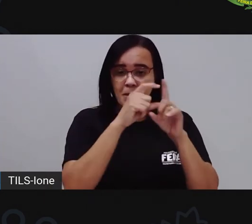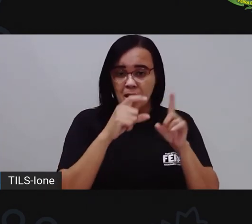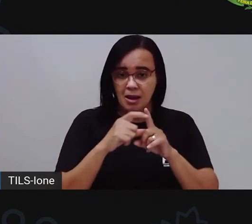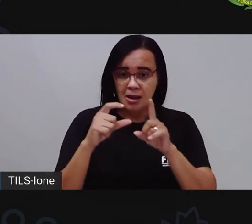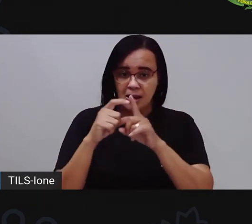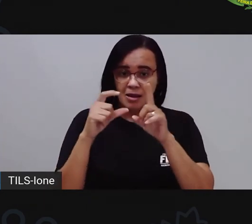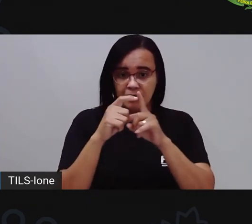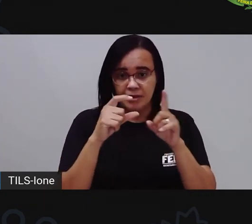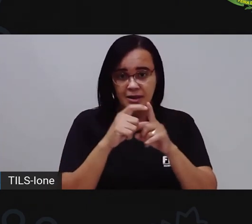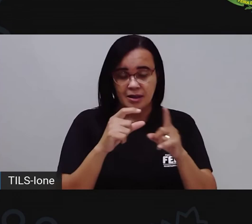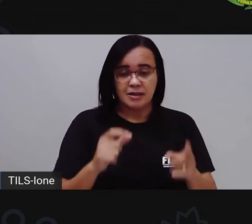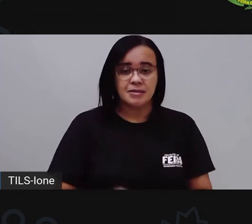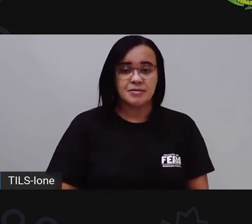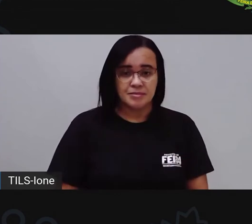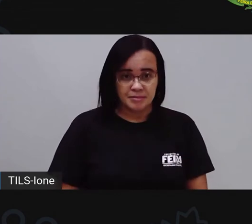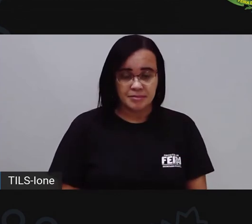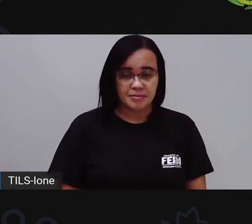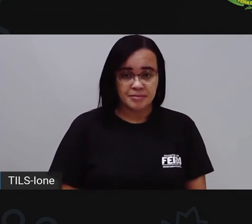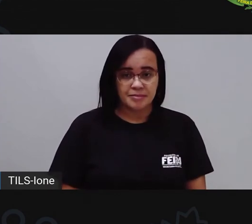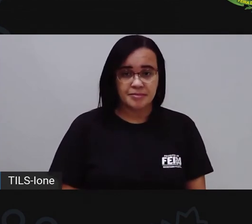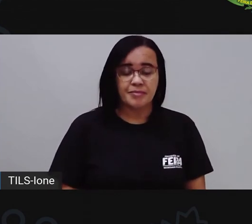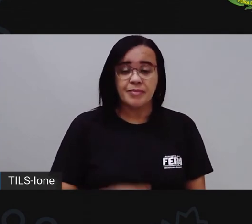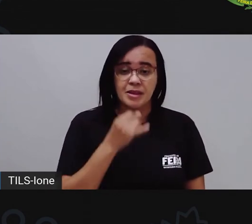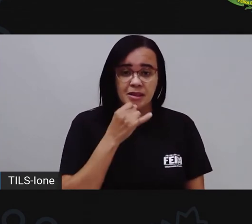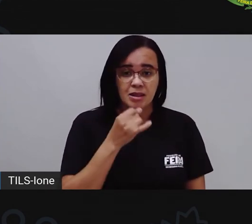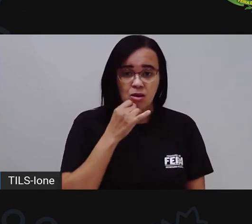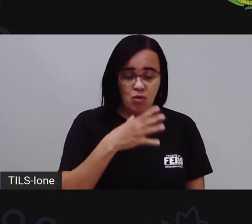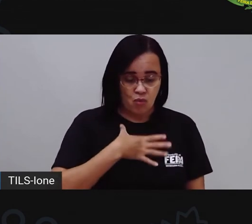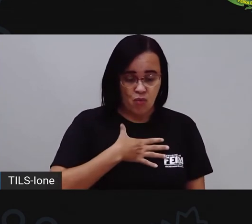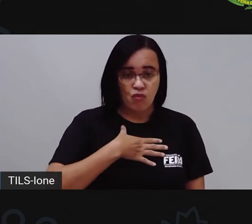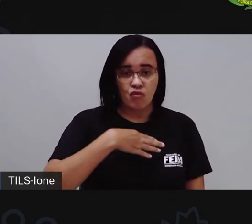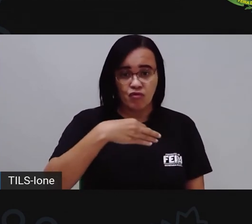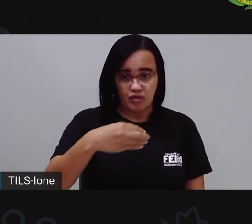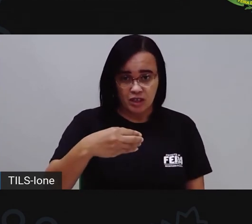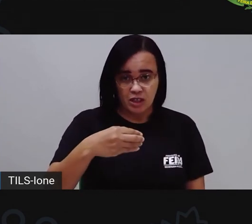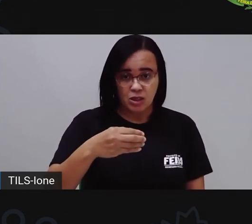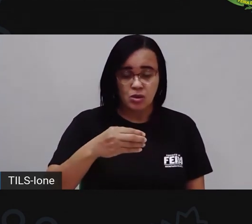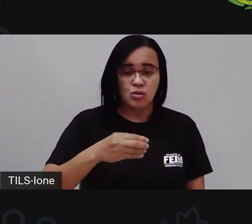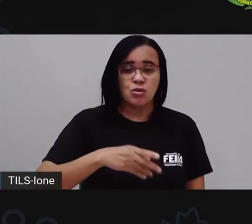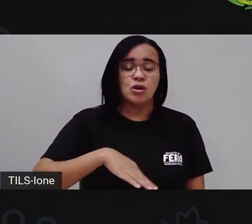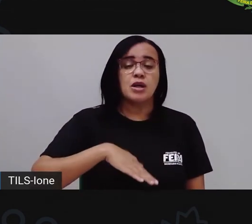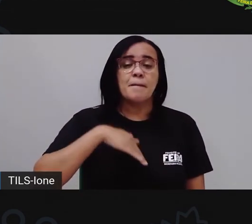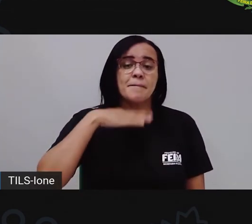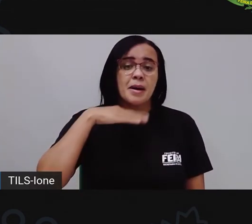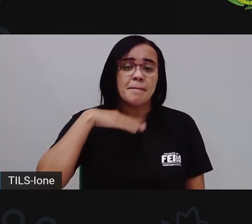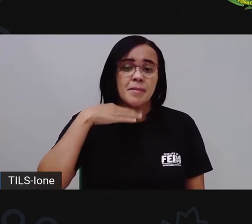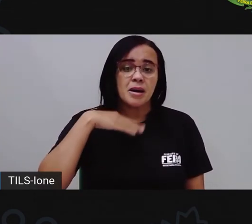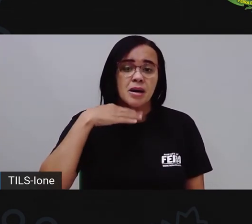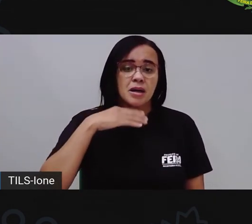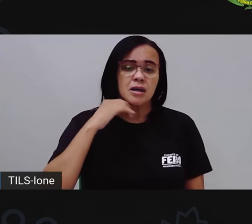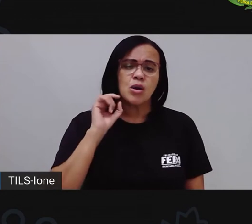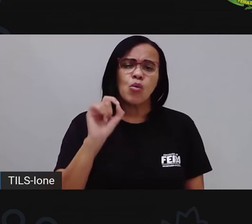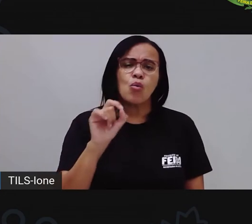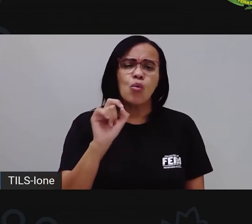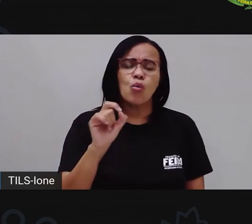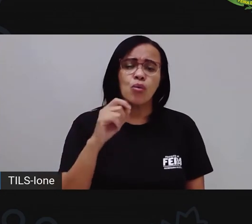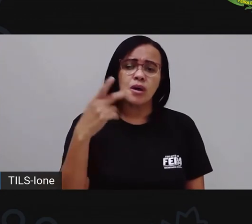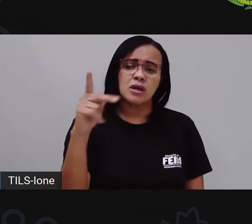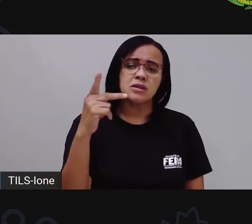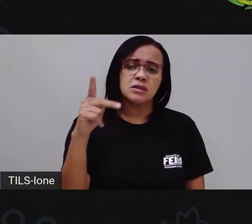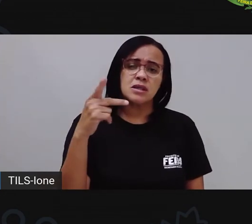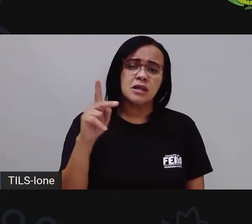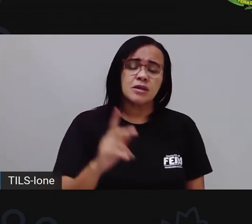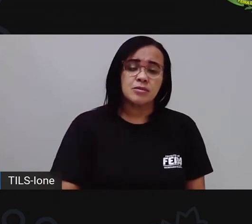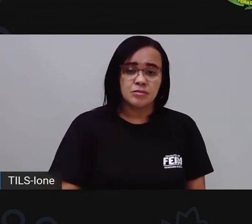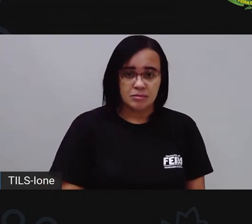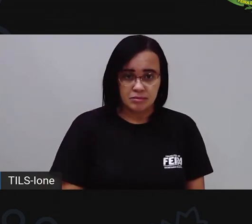filho da minha mãe, né? O filho da sua mãe aí, é o que seu? O filho da sua mãe, é